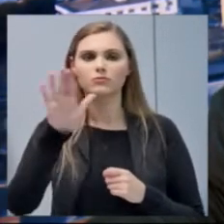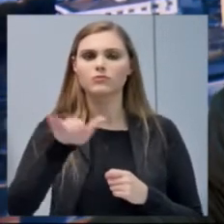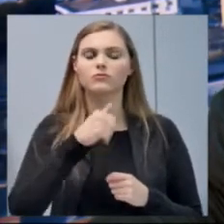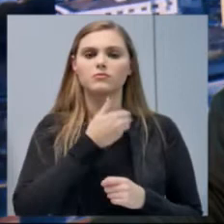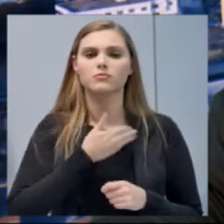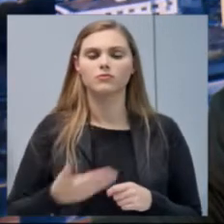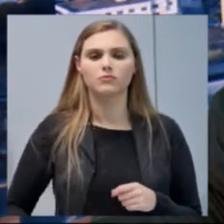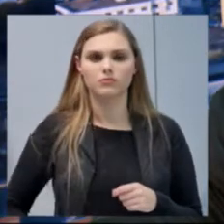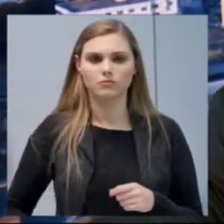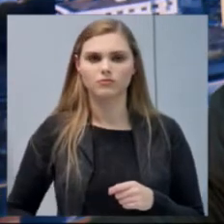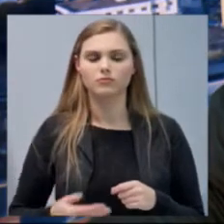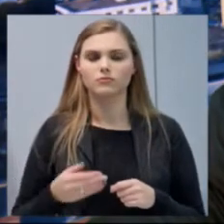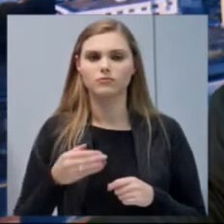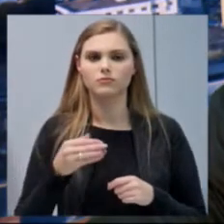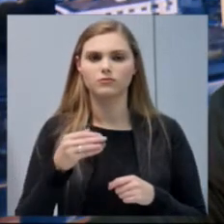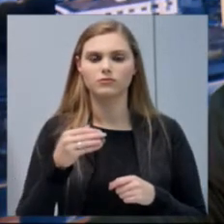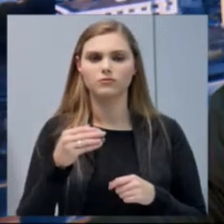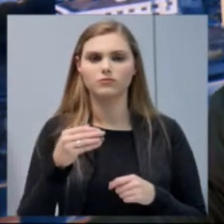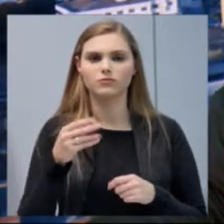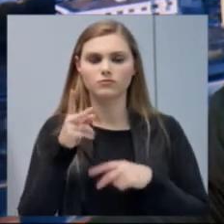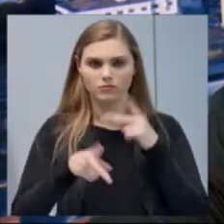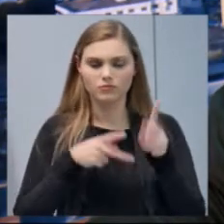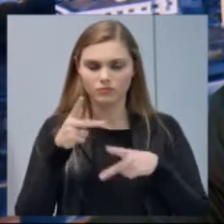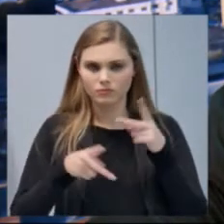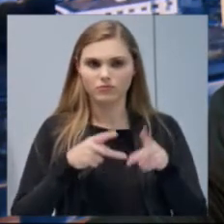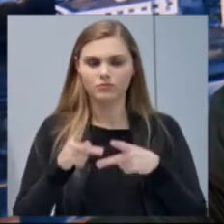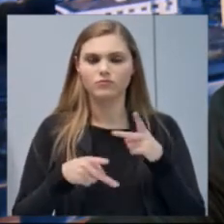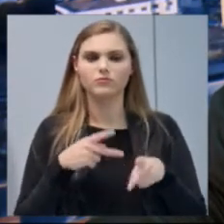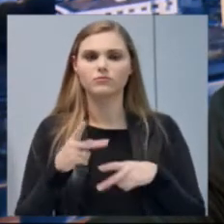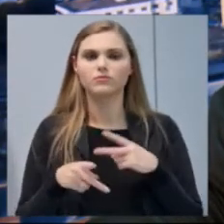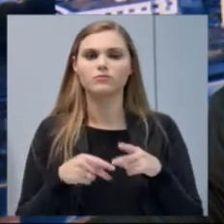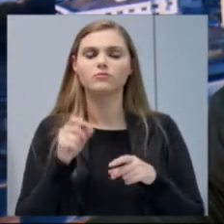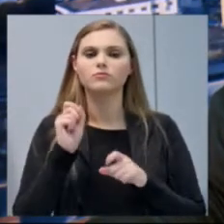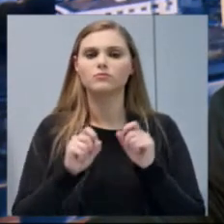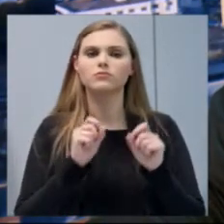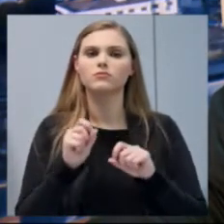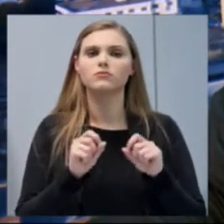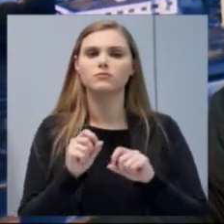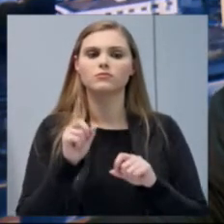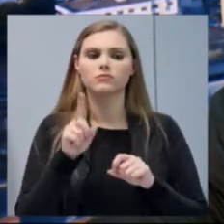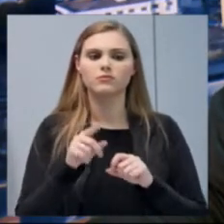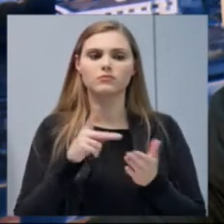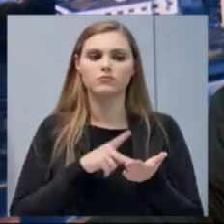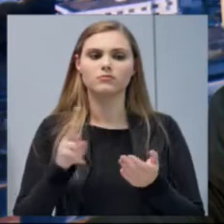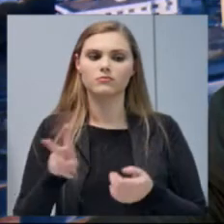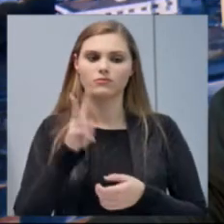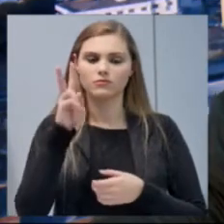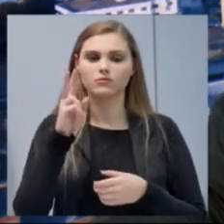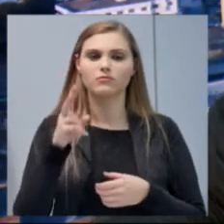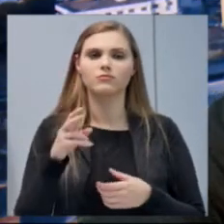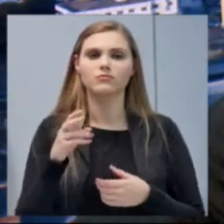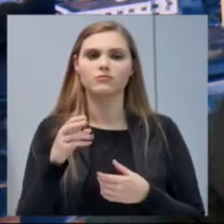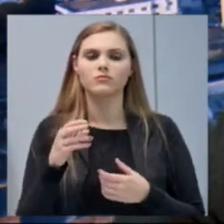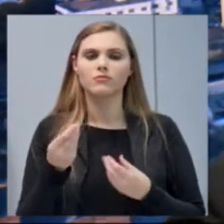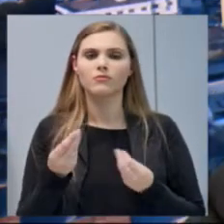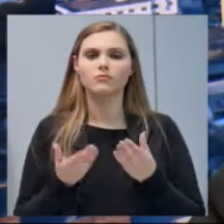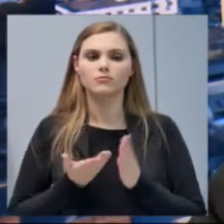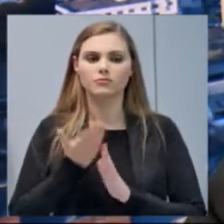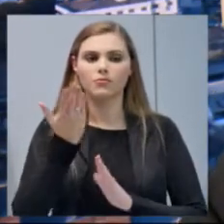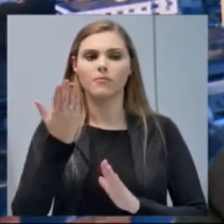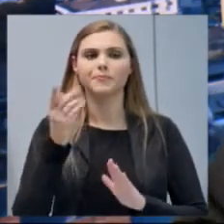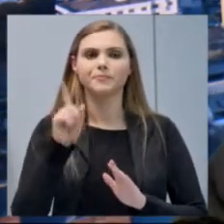população de desconhecer esses fatos, porque realmente é um valor muito alto, e nós precisamos